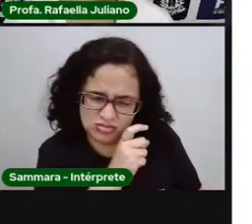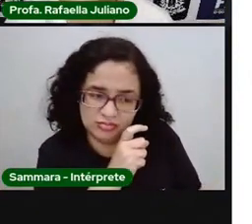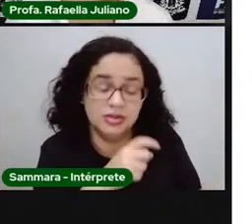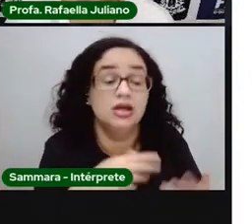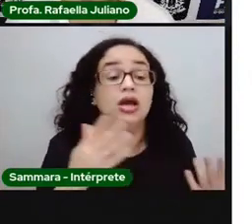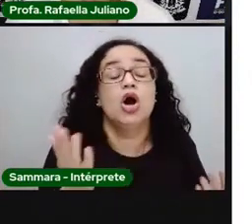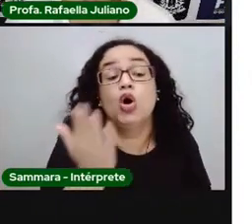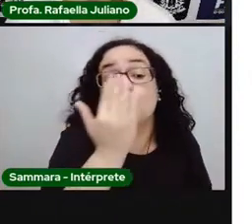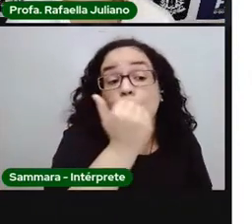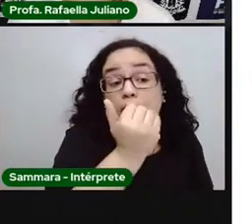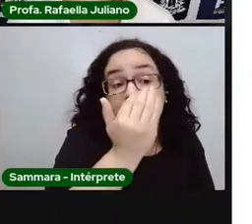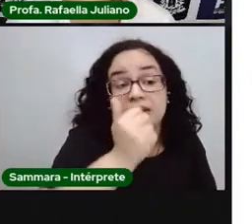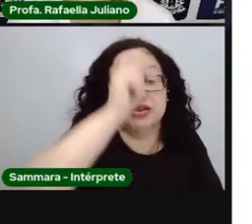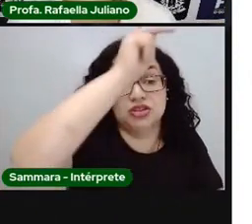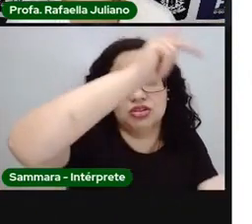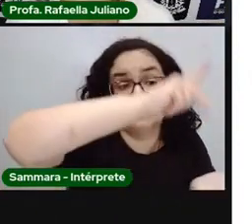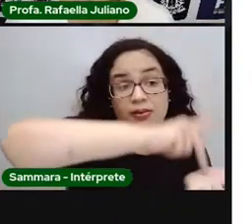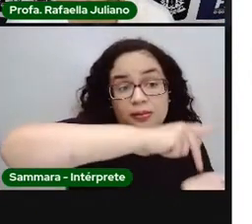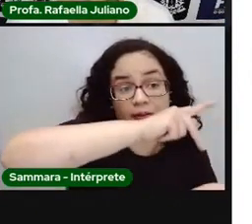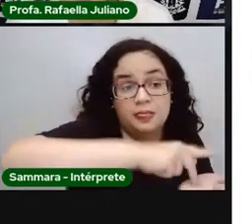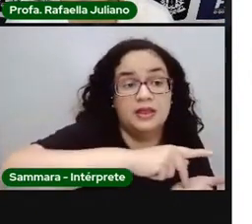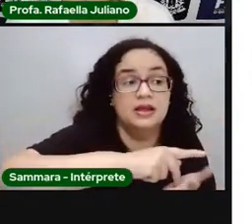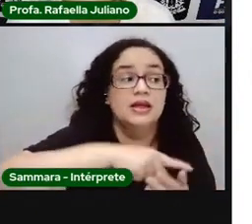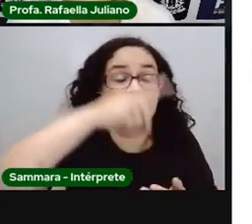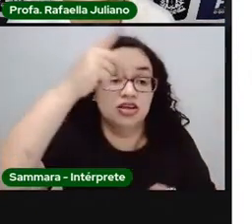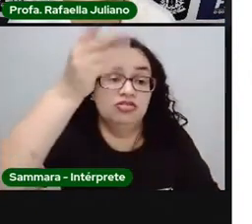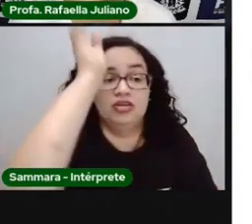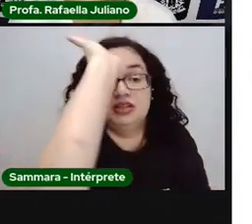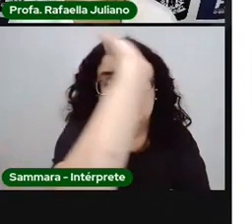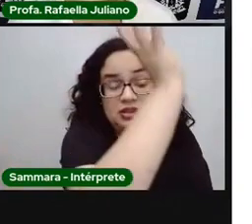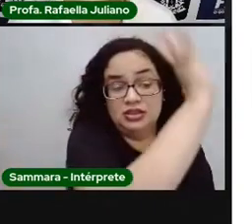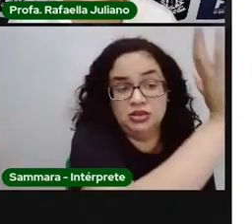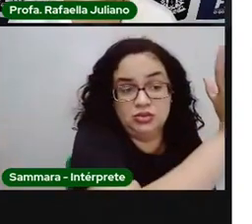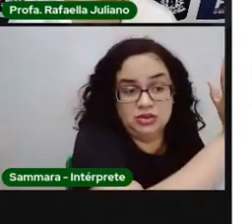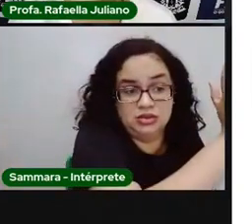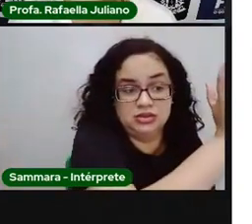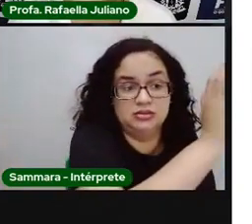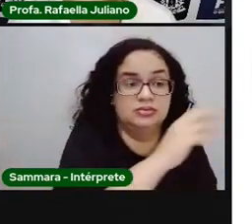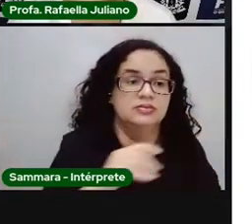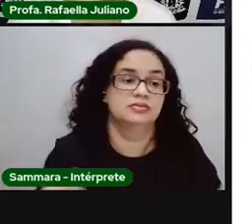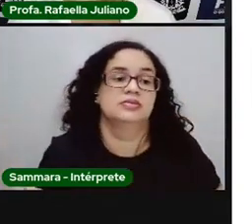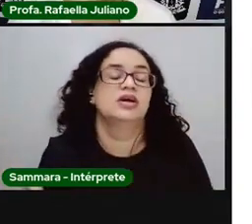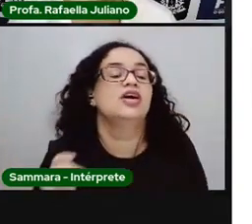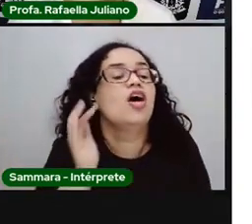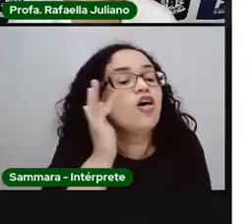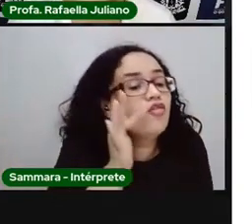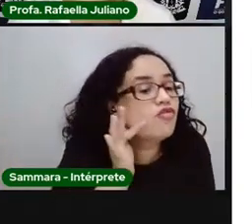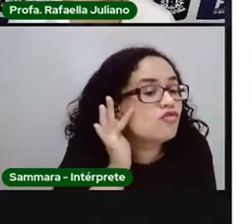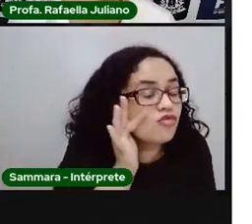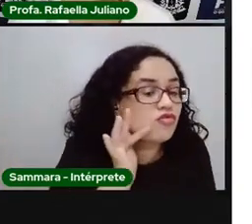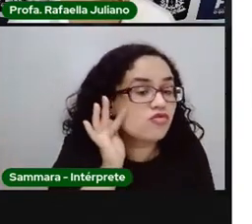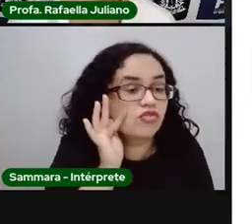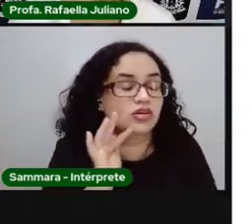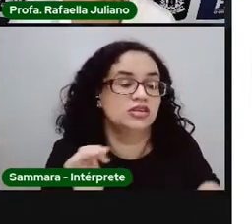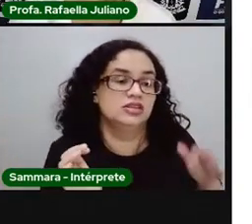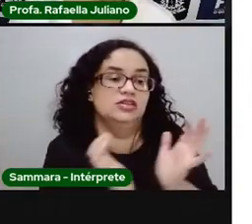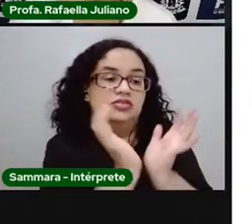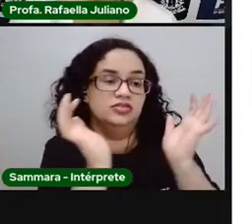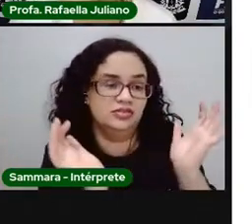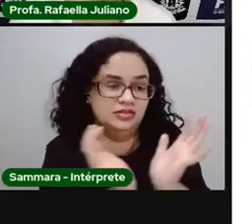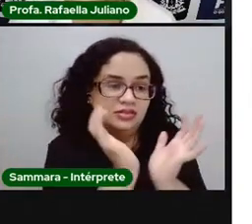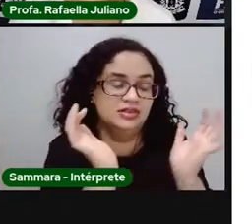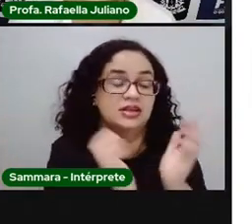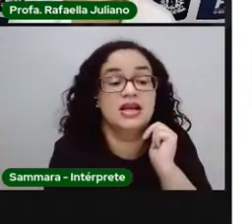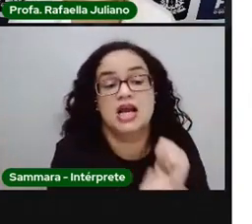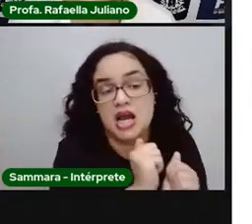Comida de verdade, gente, é comida que vem direto da natureza. É fruta, é verdura, é legume, é